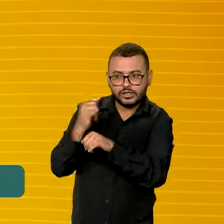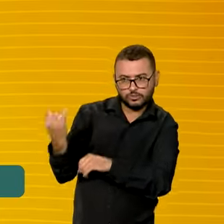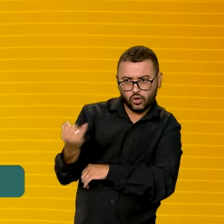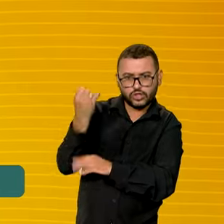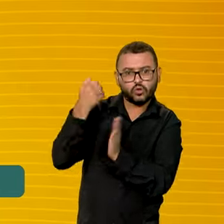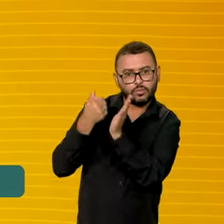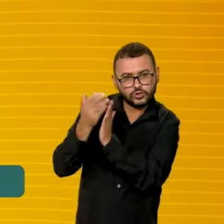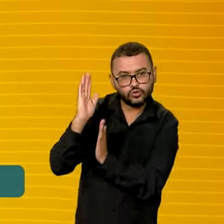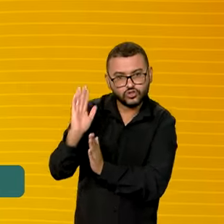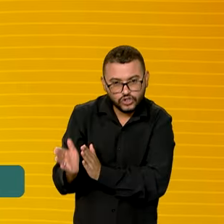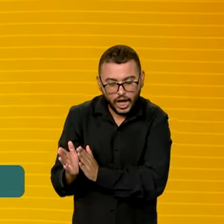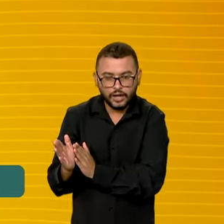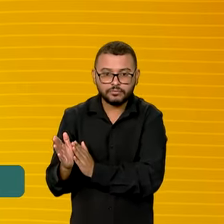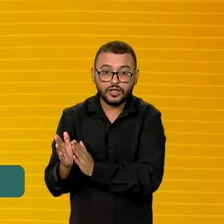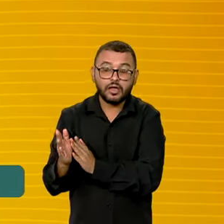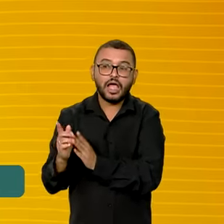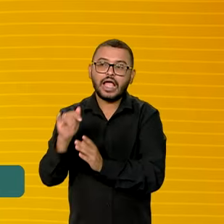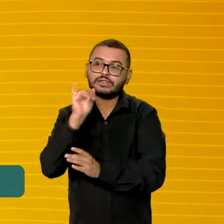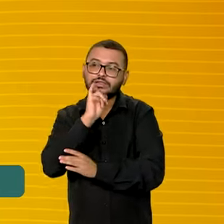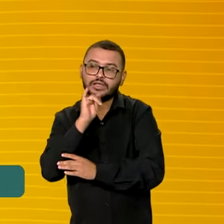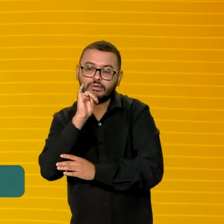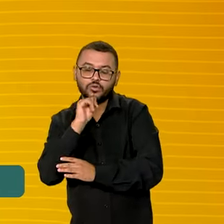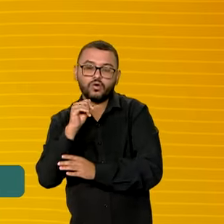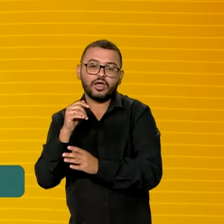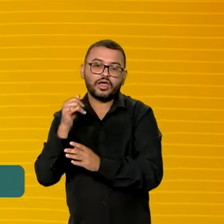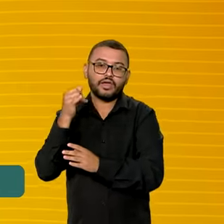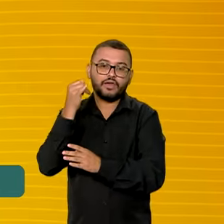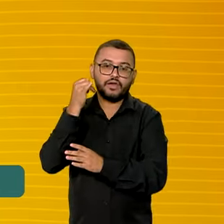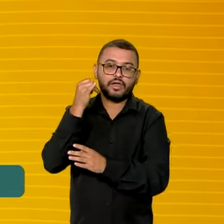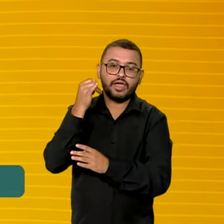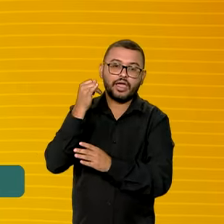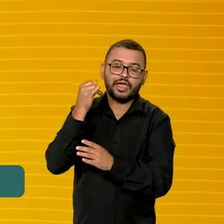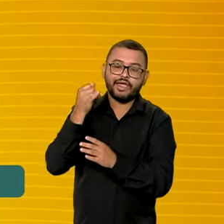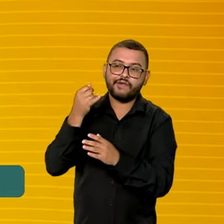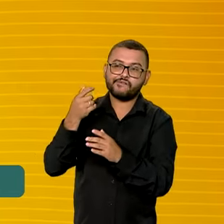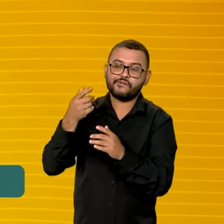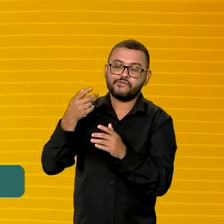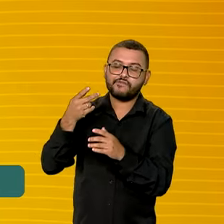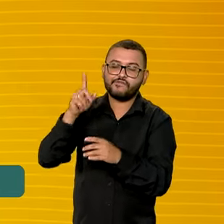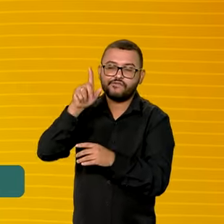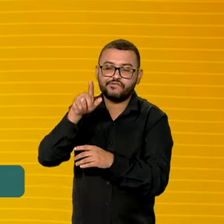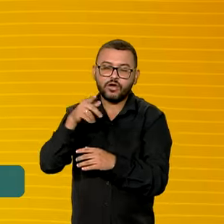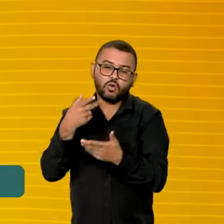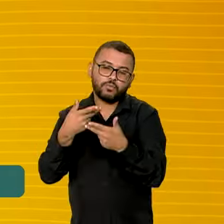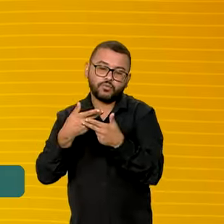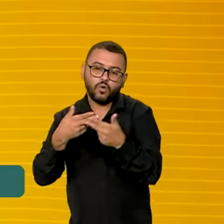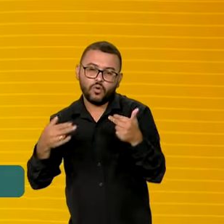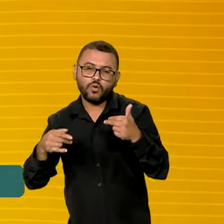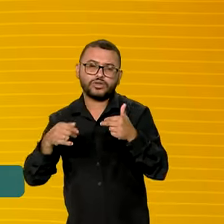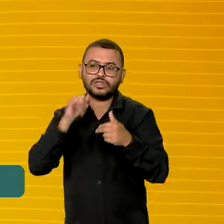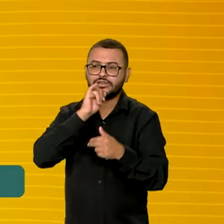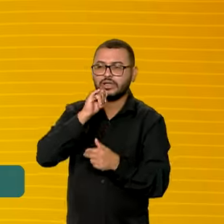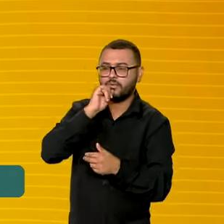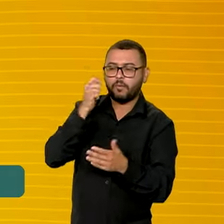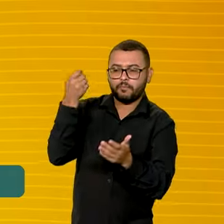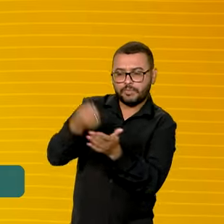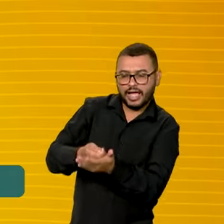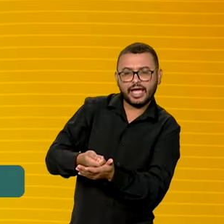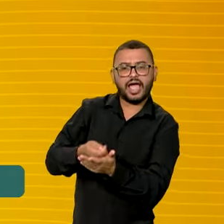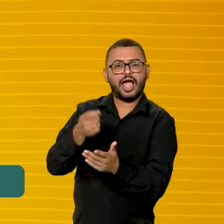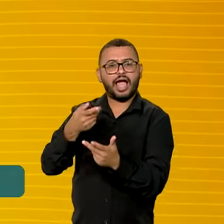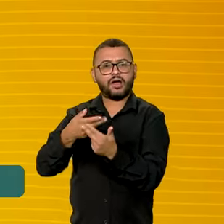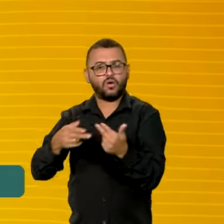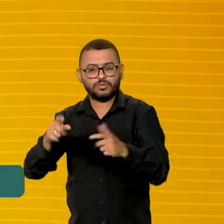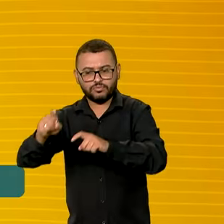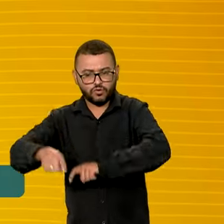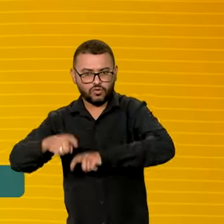sendo tomadas, como a suspensão de todos os vencimentos, quer seja de custeio ou de investimentos